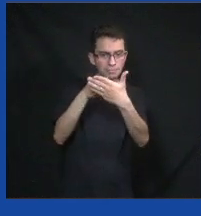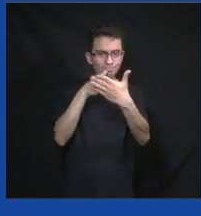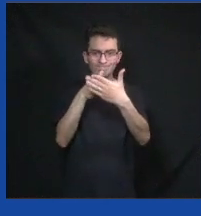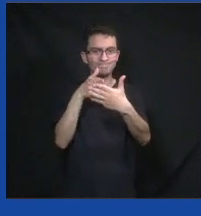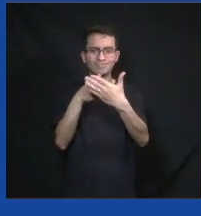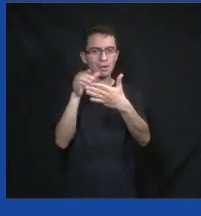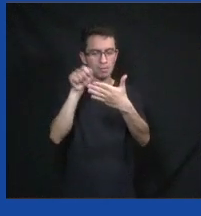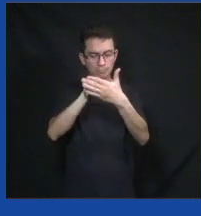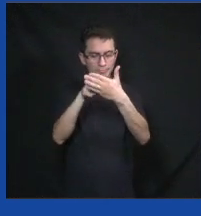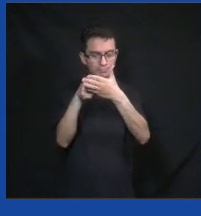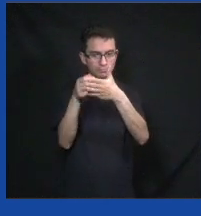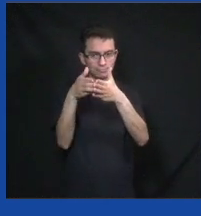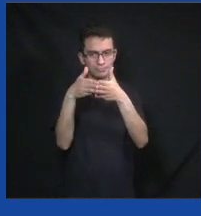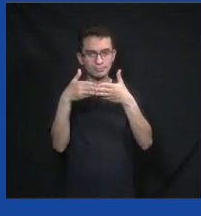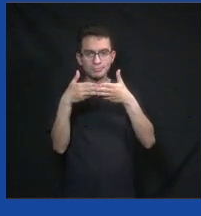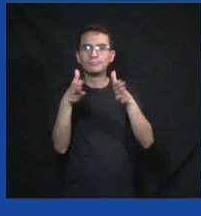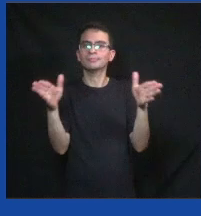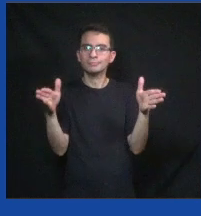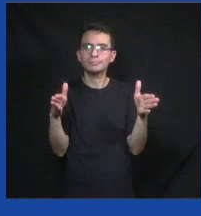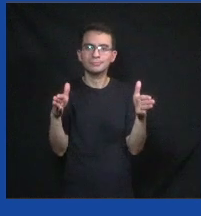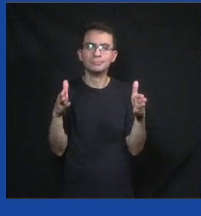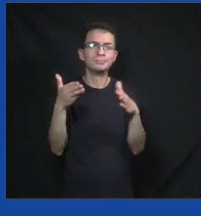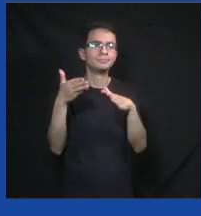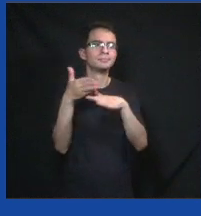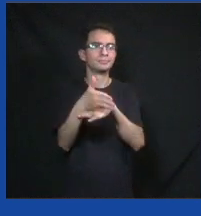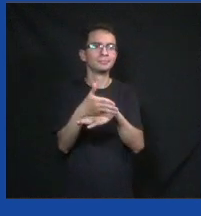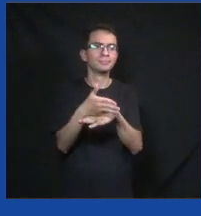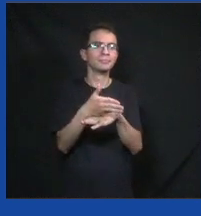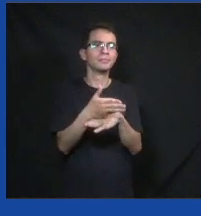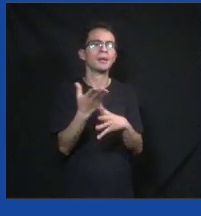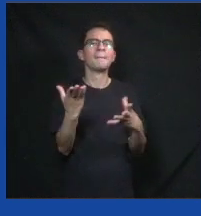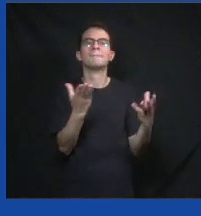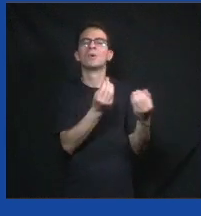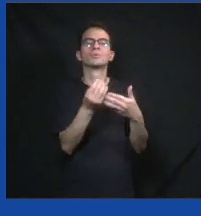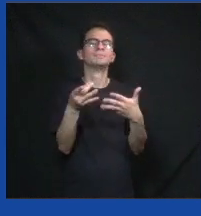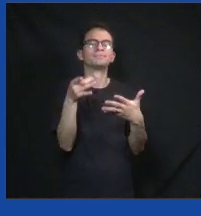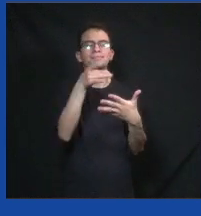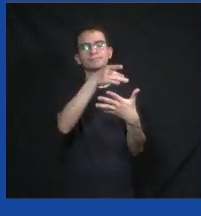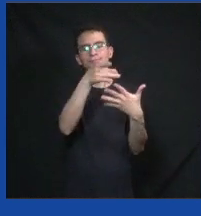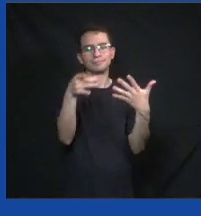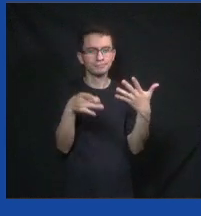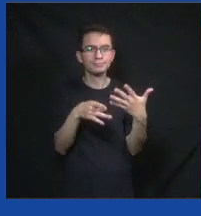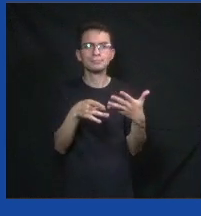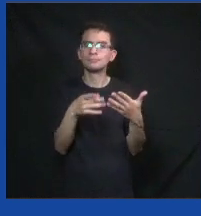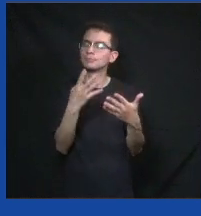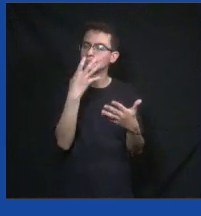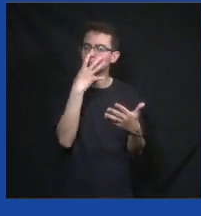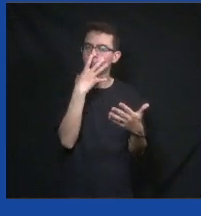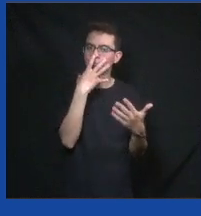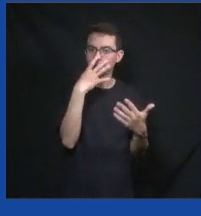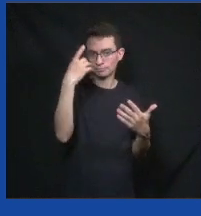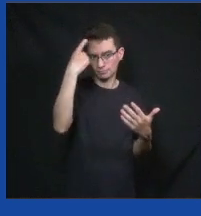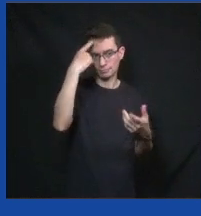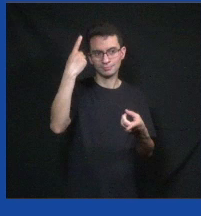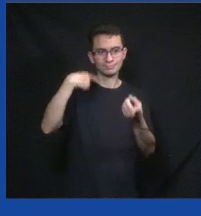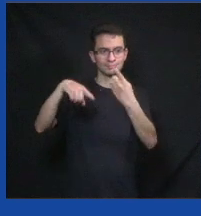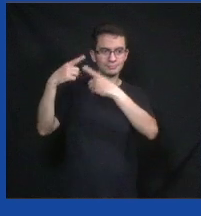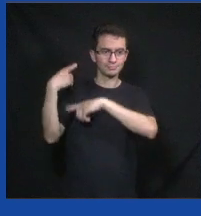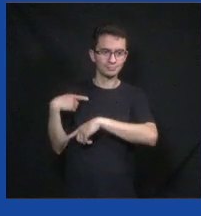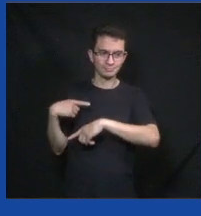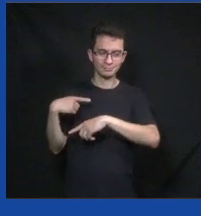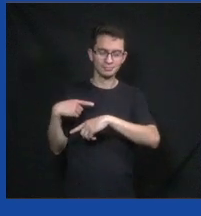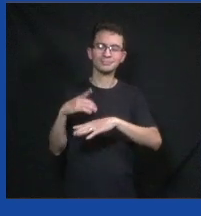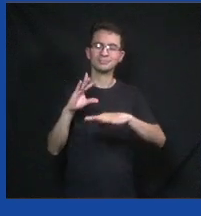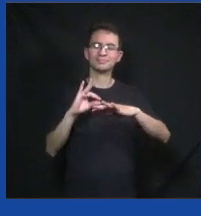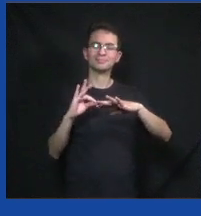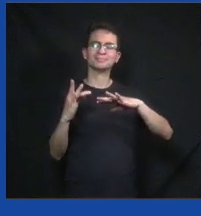faz uma rede social para a cidadania. Vinha pensando muito em redes sociais. É muito doido pensar isso, mas em 2012, o Facebook no Brasil,